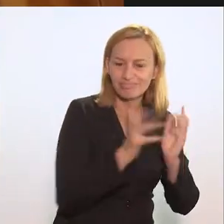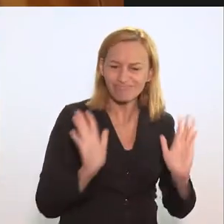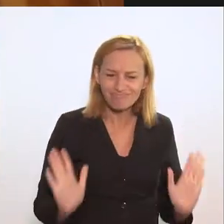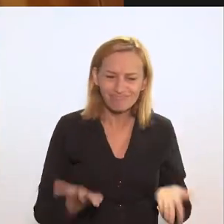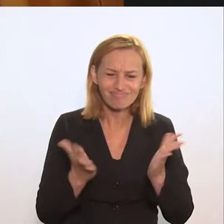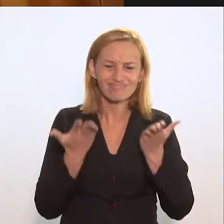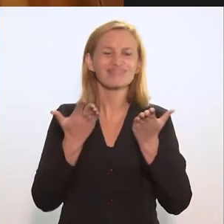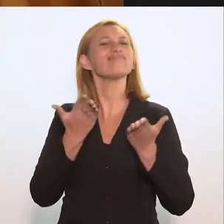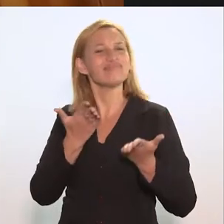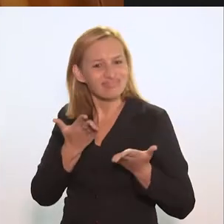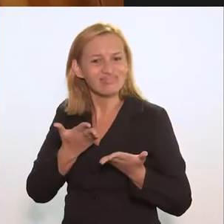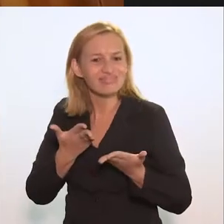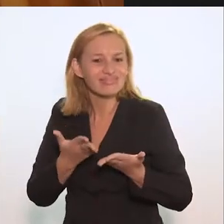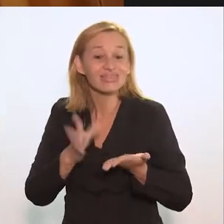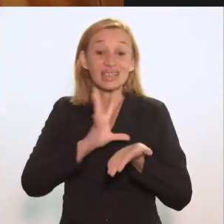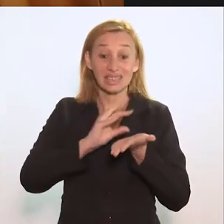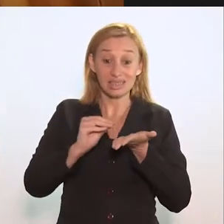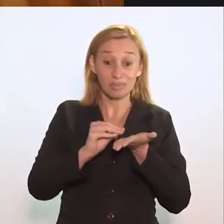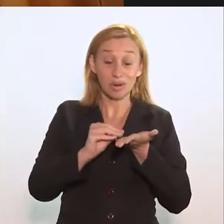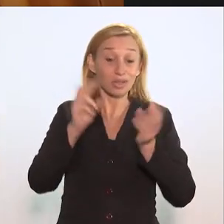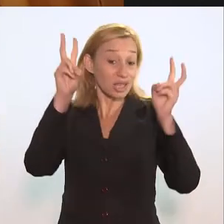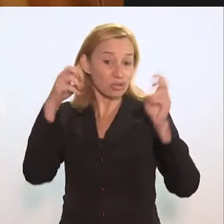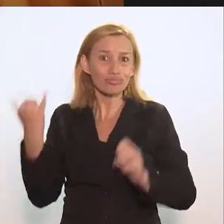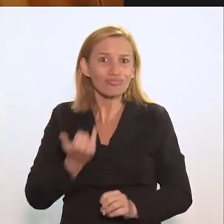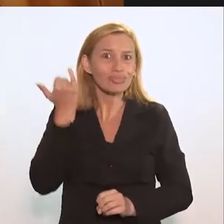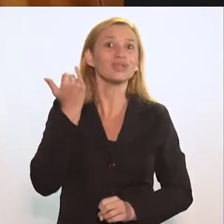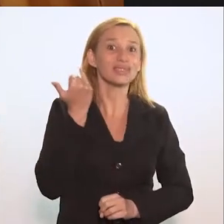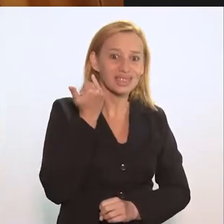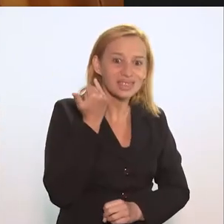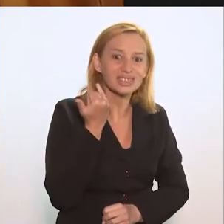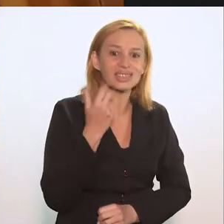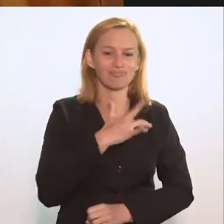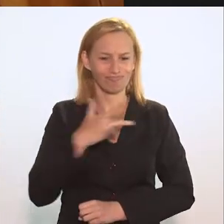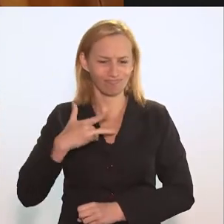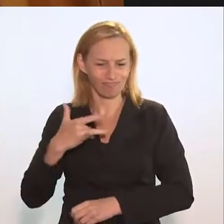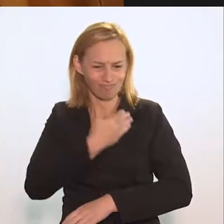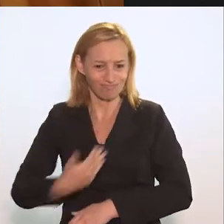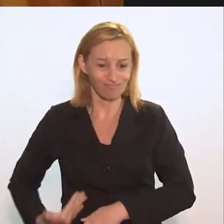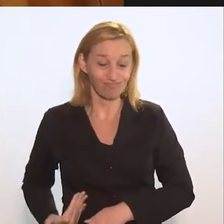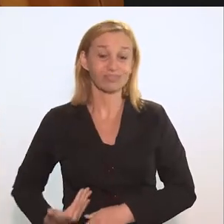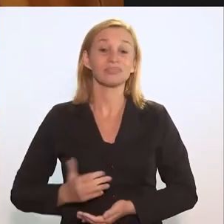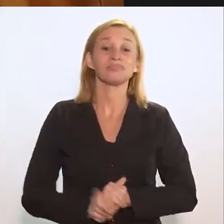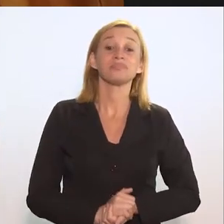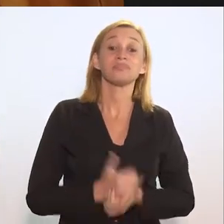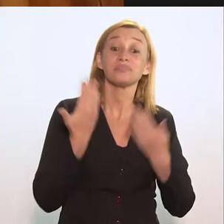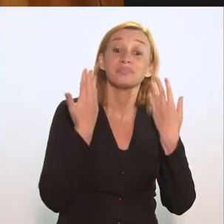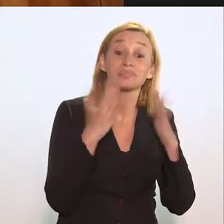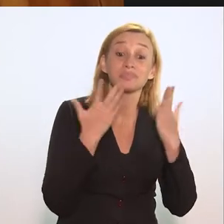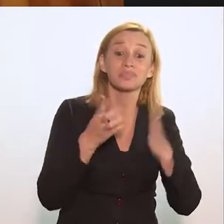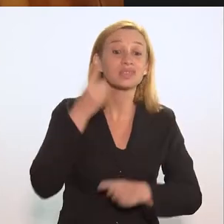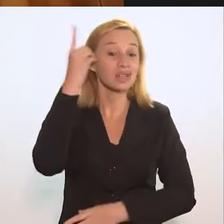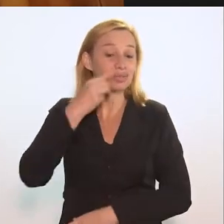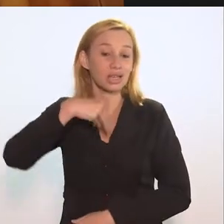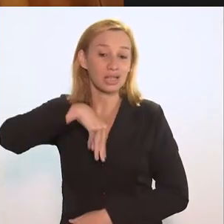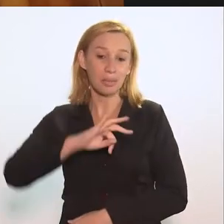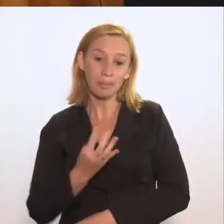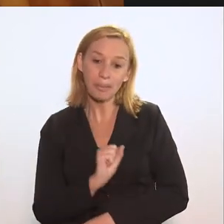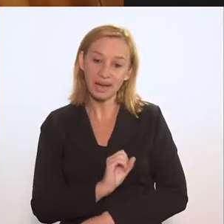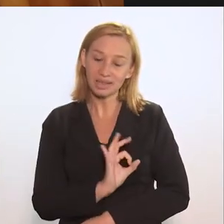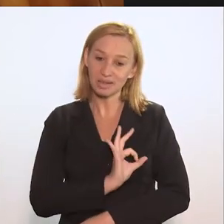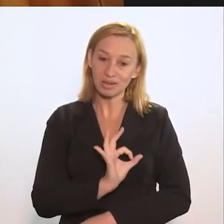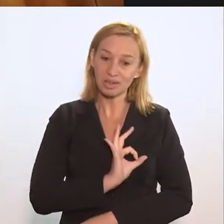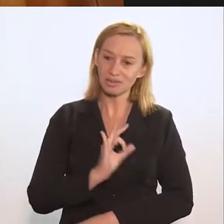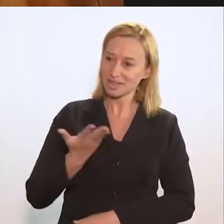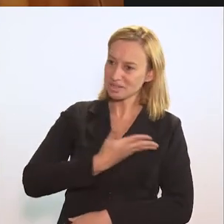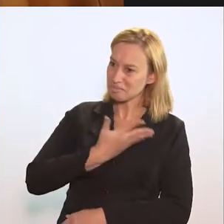TV Alérgica pela iniciativa de trazer essa pauta, um debate tão importante em termos de saúde pública. Cumprimentar a